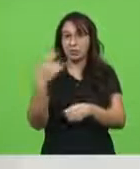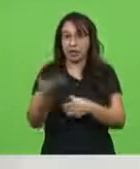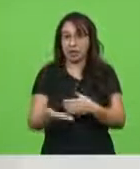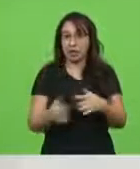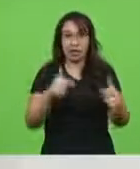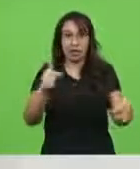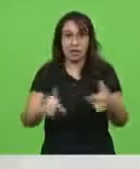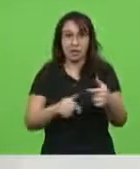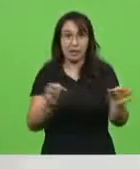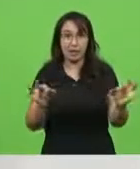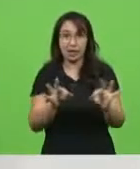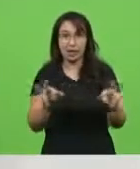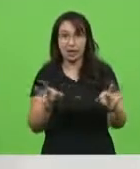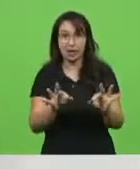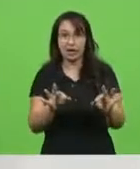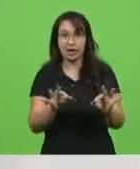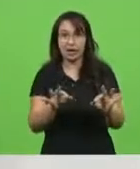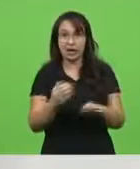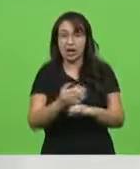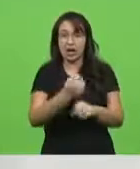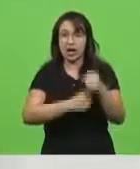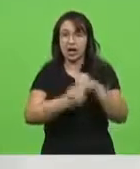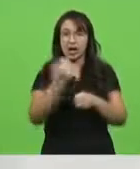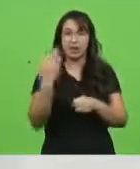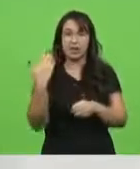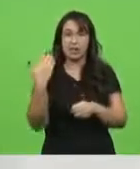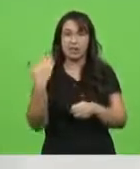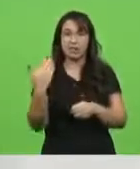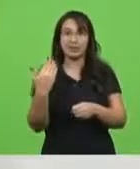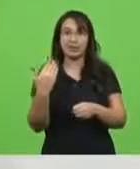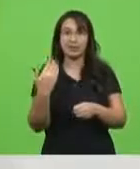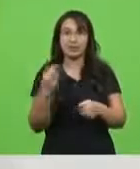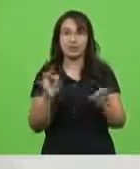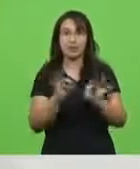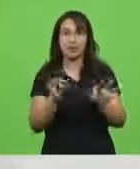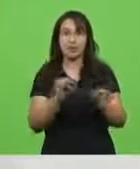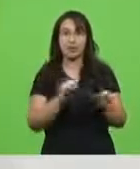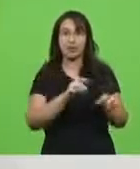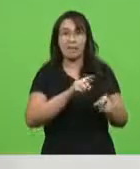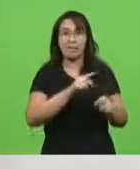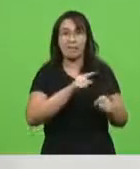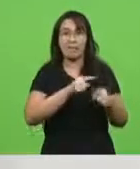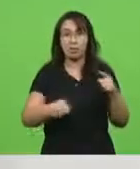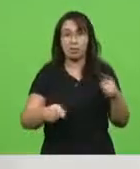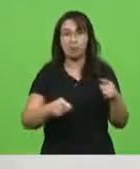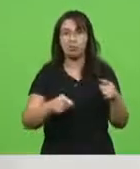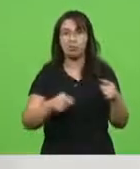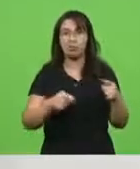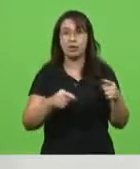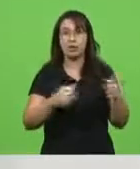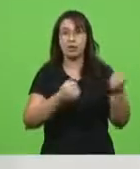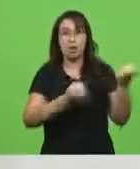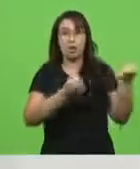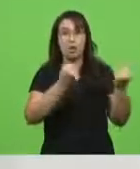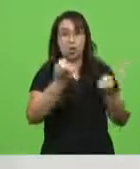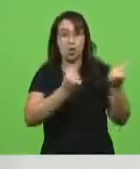trabalhar o ano passado, deram o lockdown, proibiram ônibus escolares e de turismo de rodar,